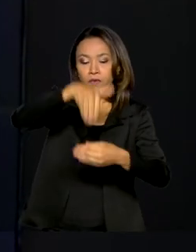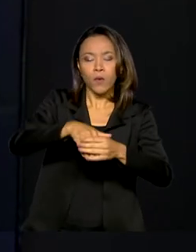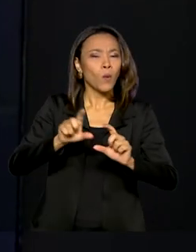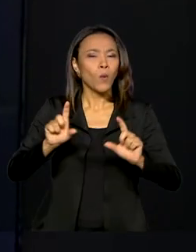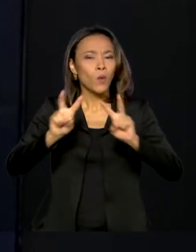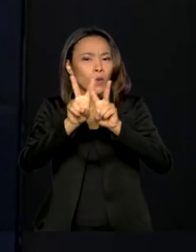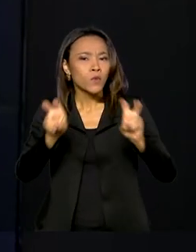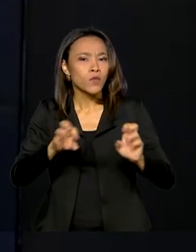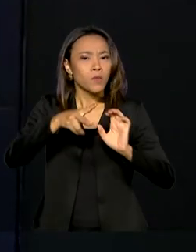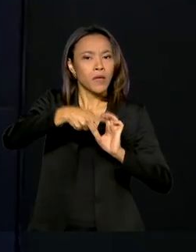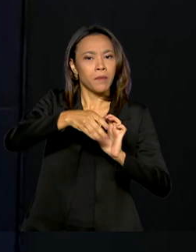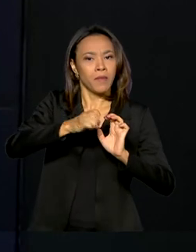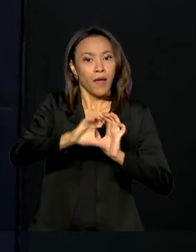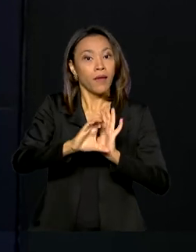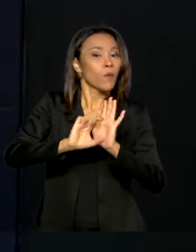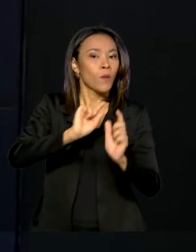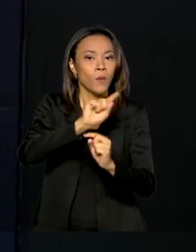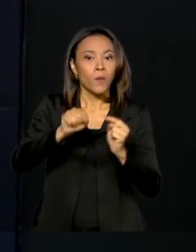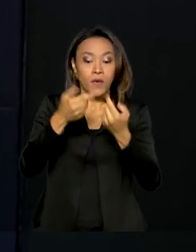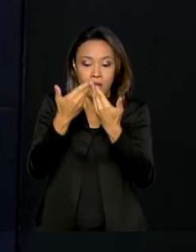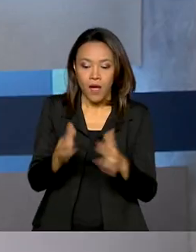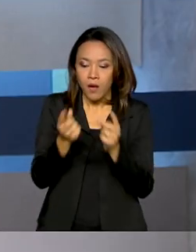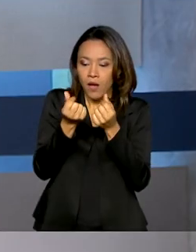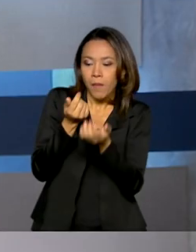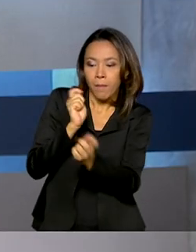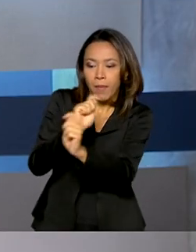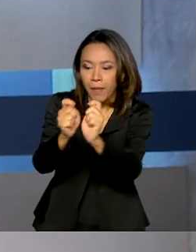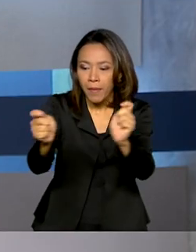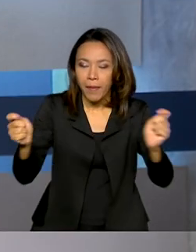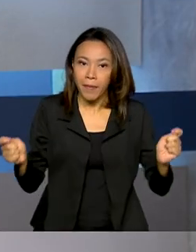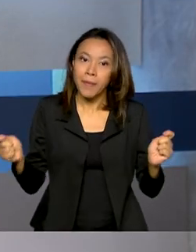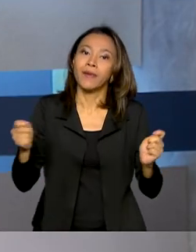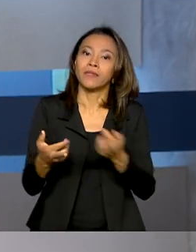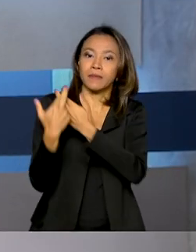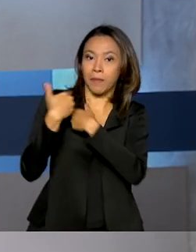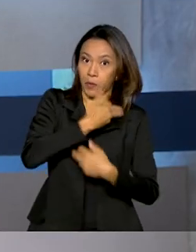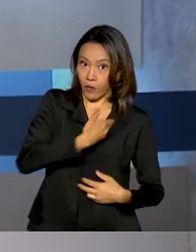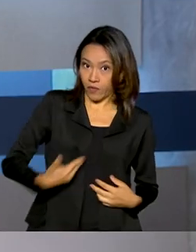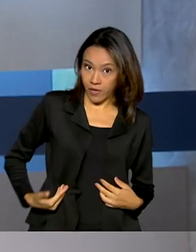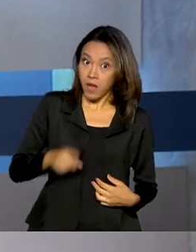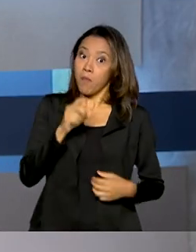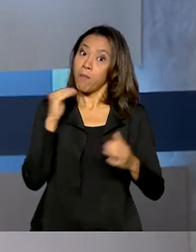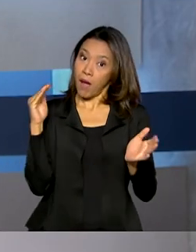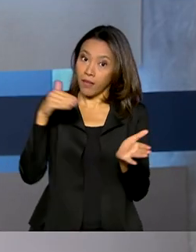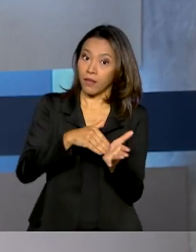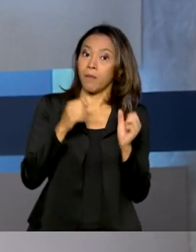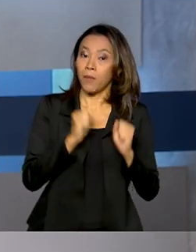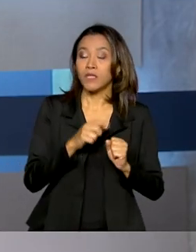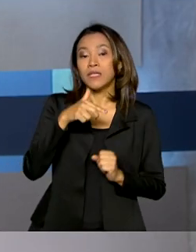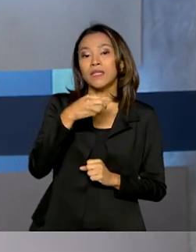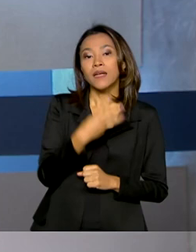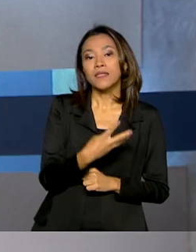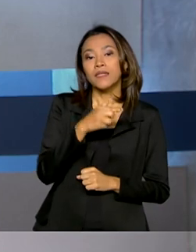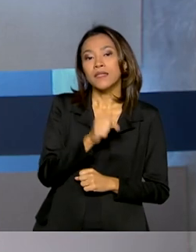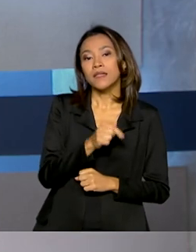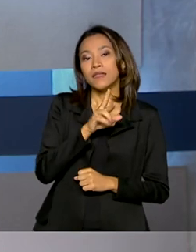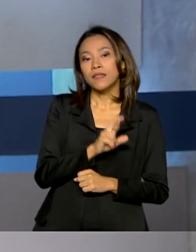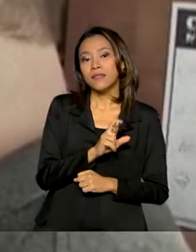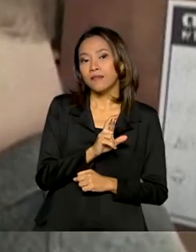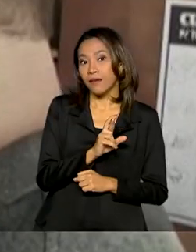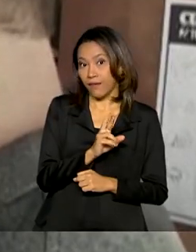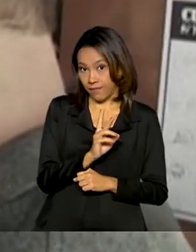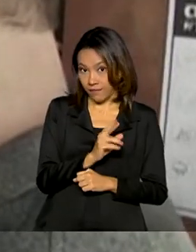recursos para pagamento do benefício pelo governo. O valor do auxílio pode chegar a 375 reais.